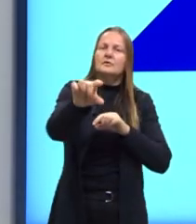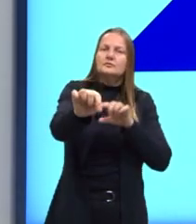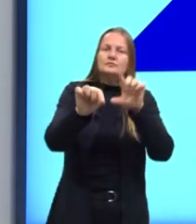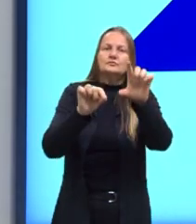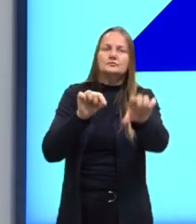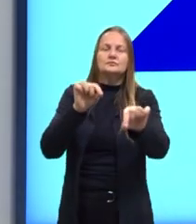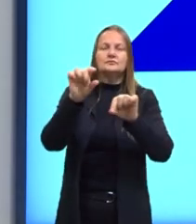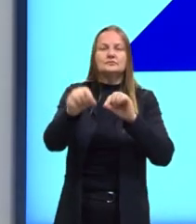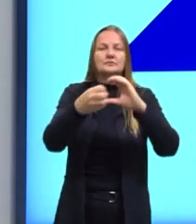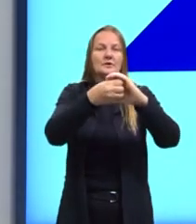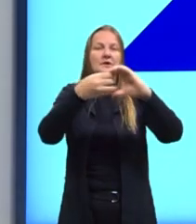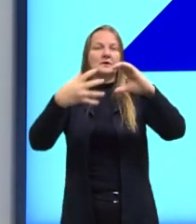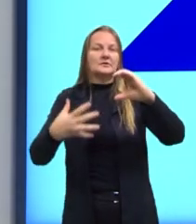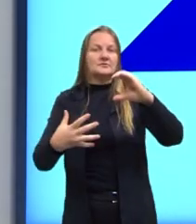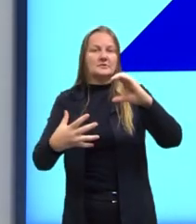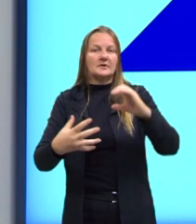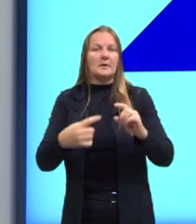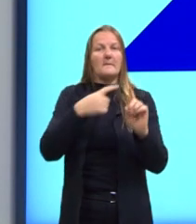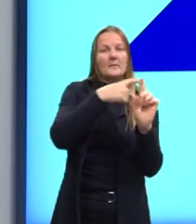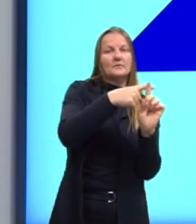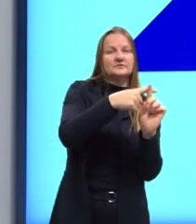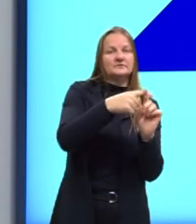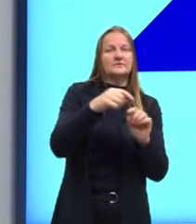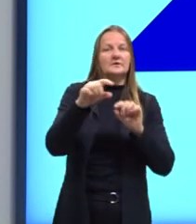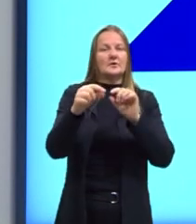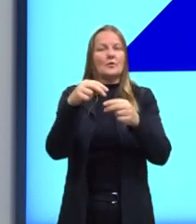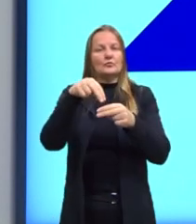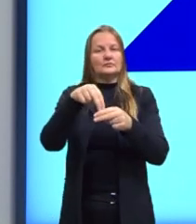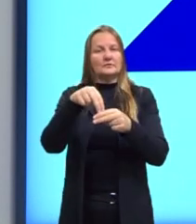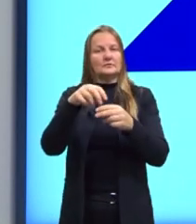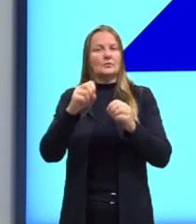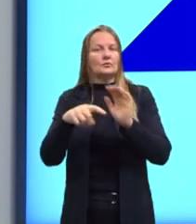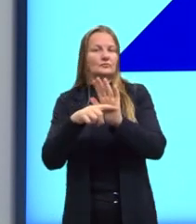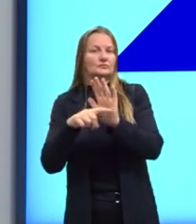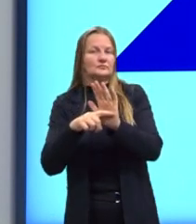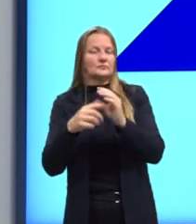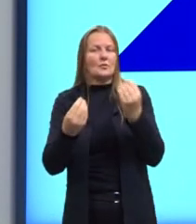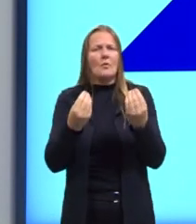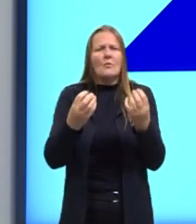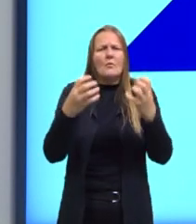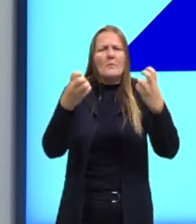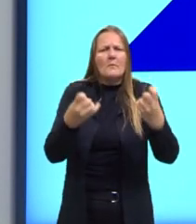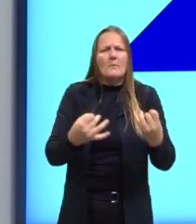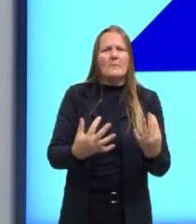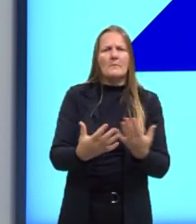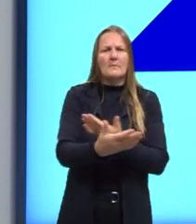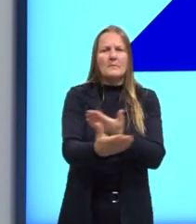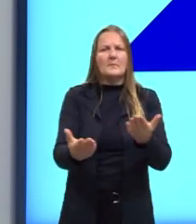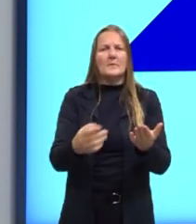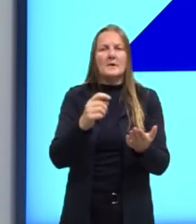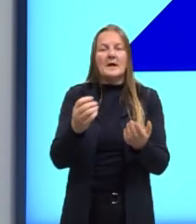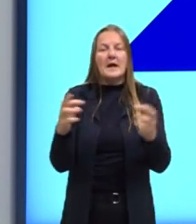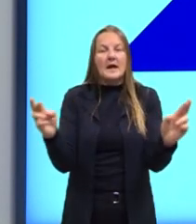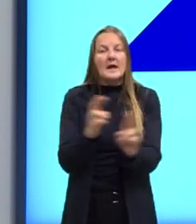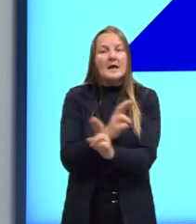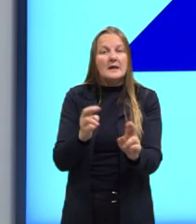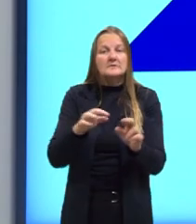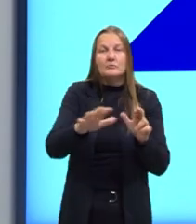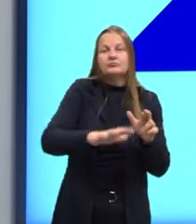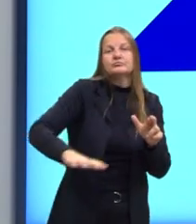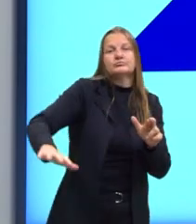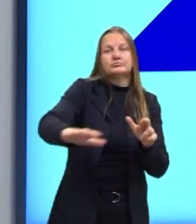se aquela característica vai ser positiva, neutra ou negativa, em relação ao meio ambiente,